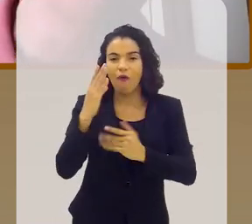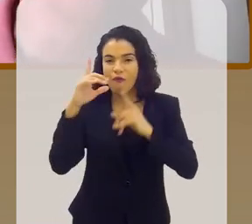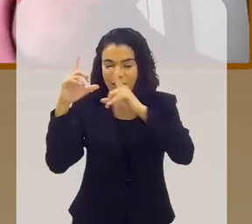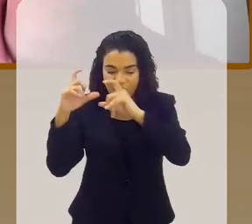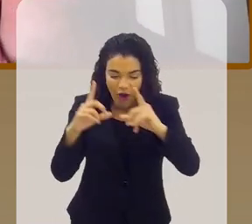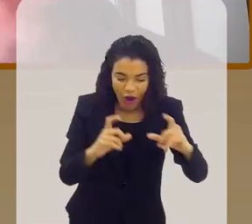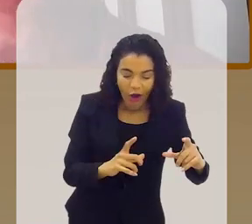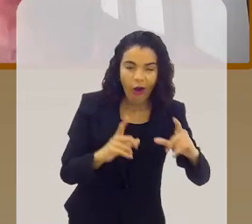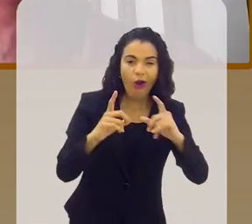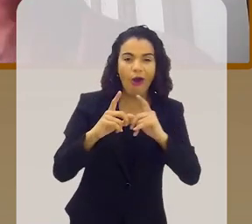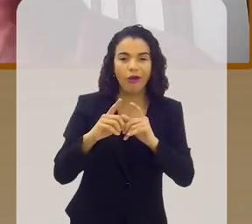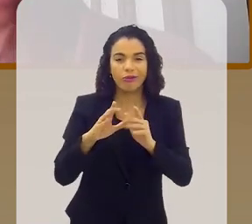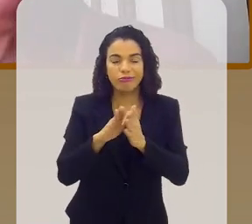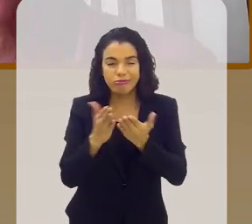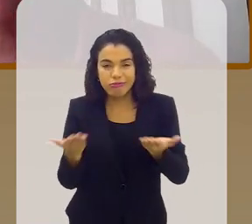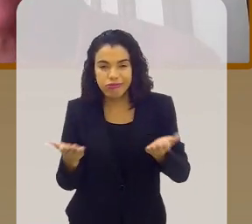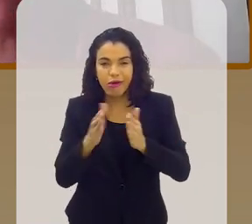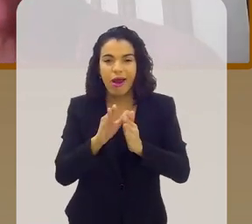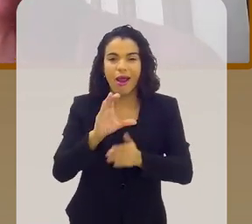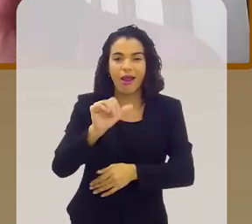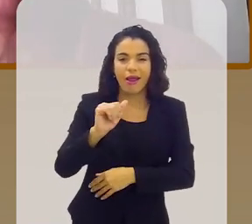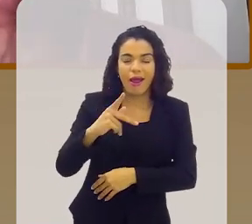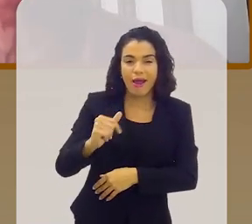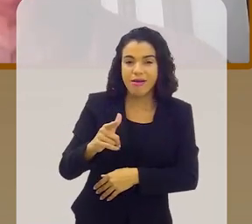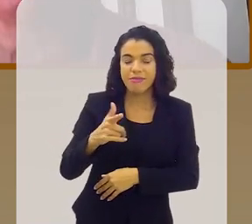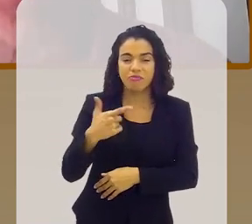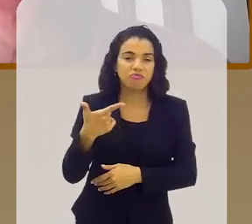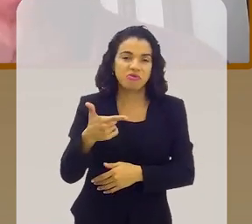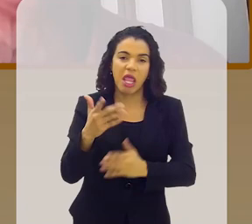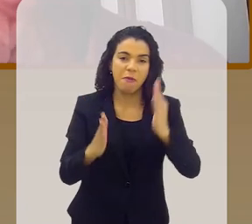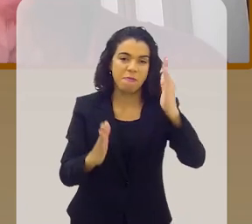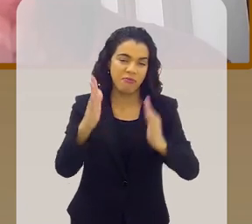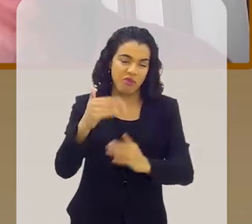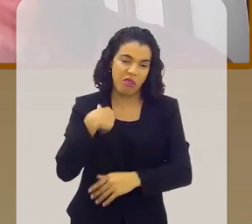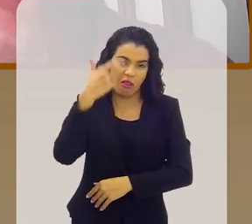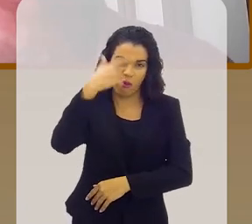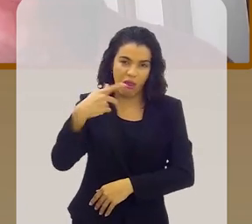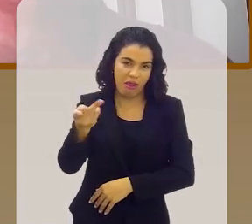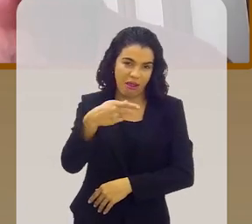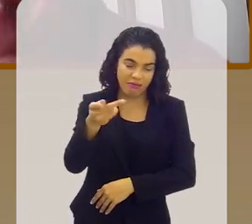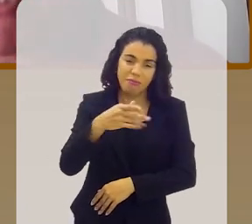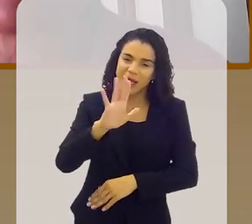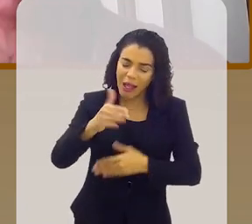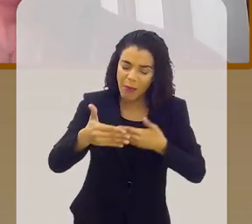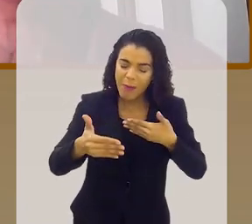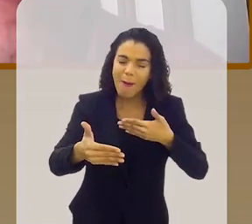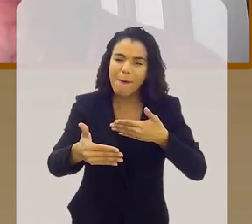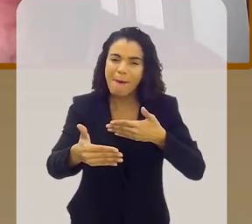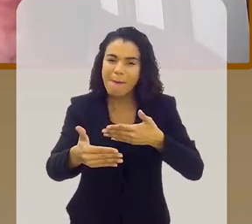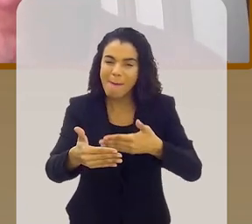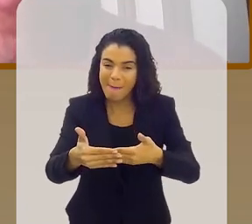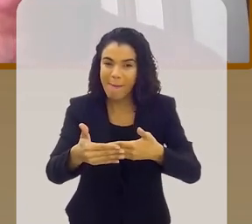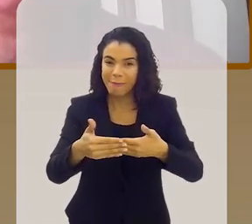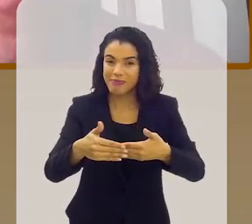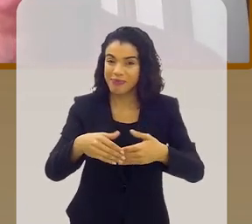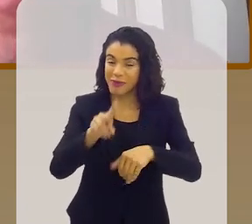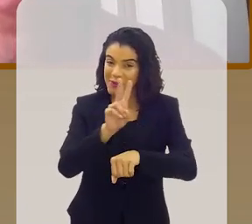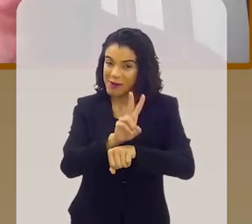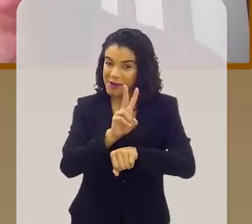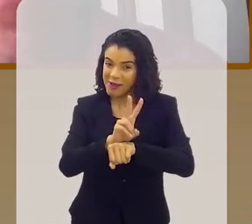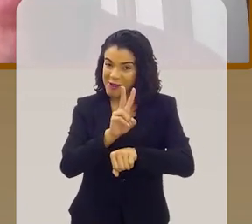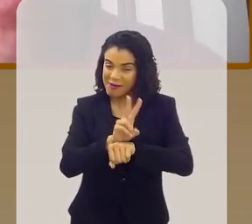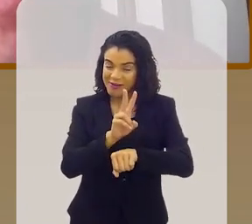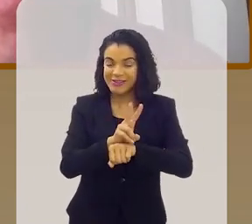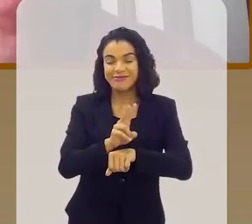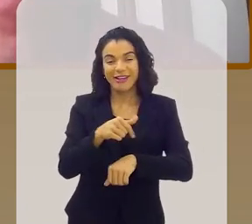ver álbum de fotos, então, não tenho ainda uma, não dá para dizer uma data que eu vou errar, com certeza, mas está chegando. Enquanto isso, a gente